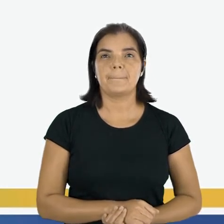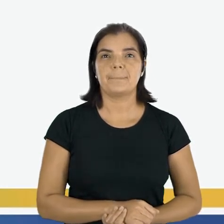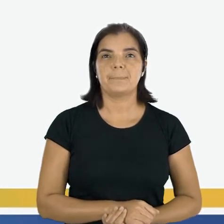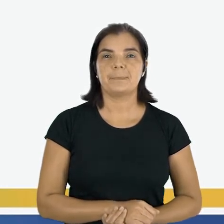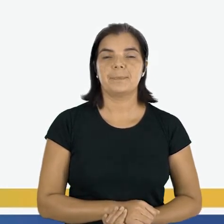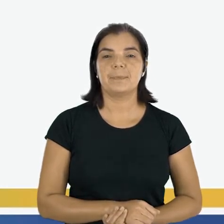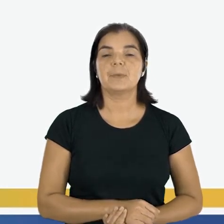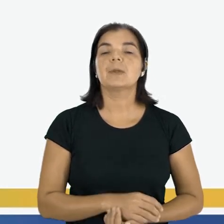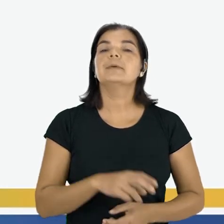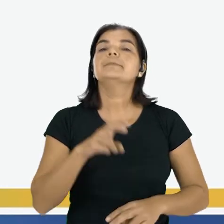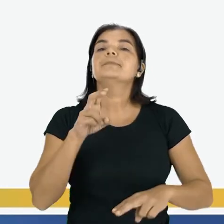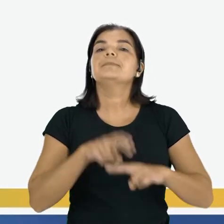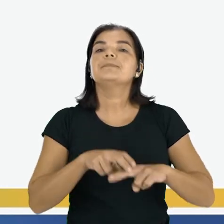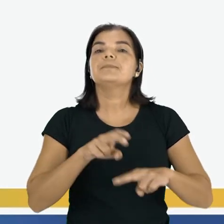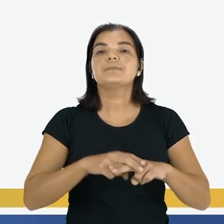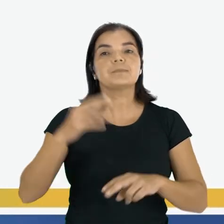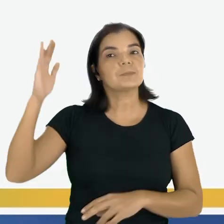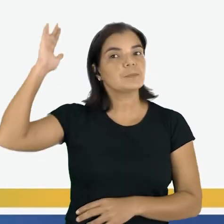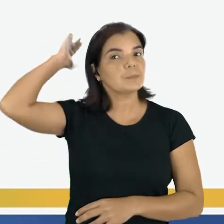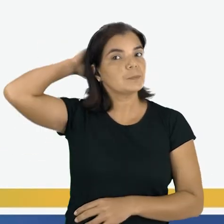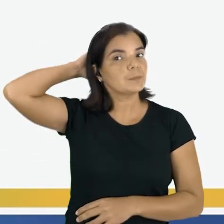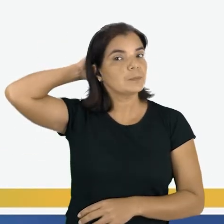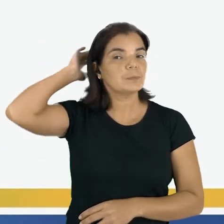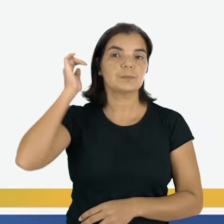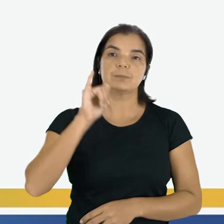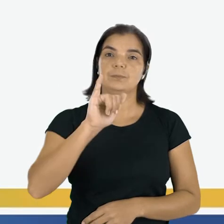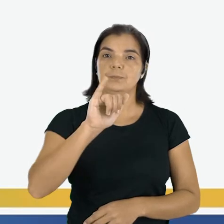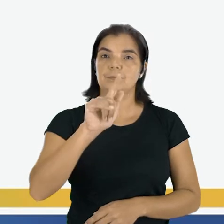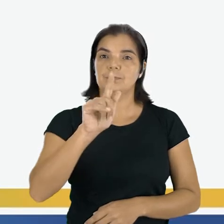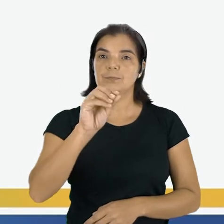Quem está sentada atrás de Igor?